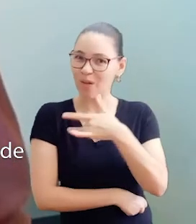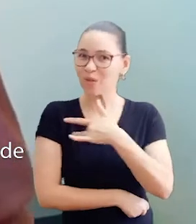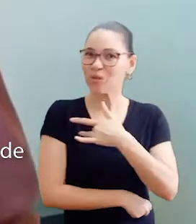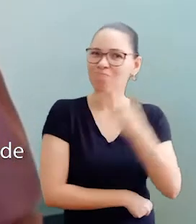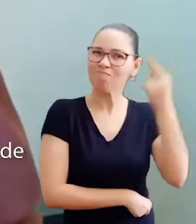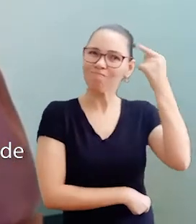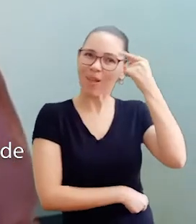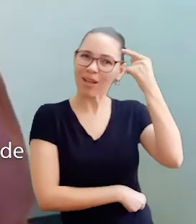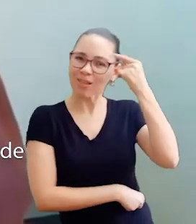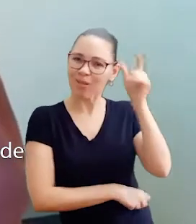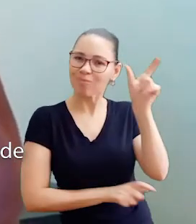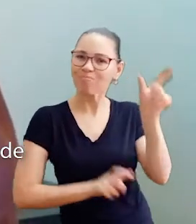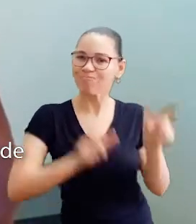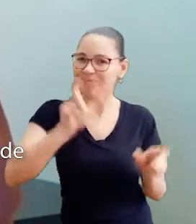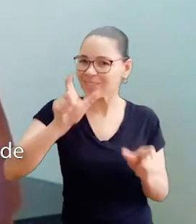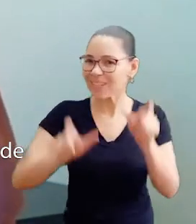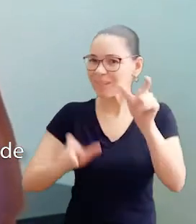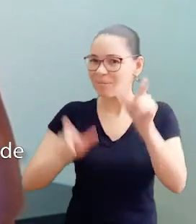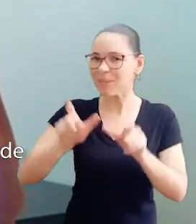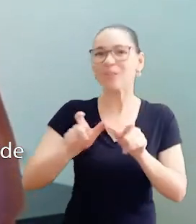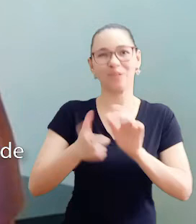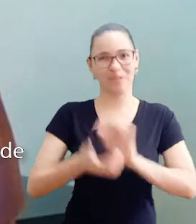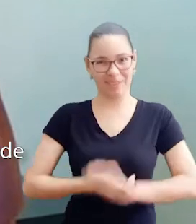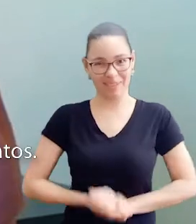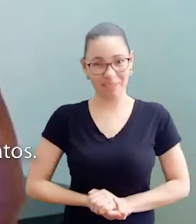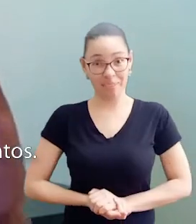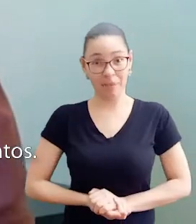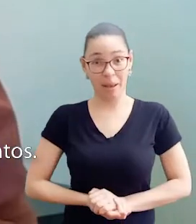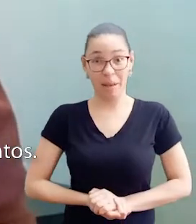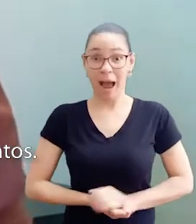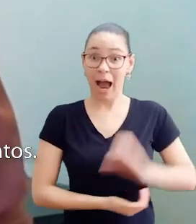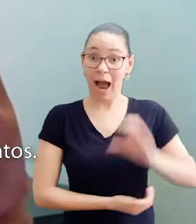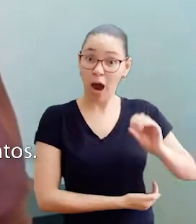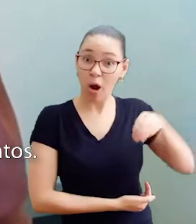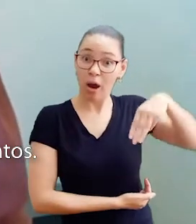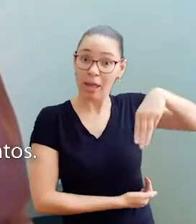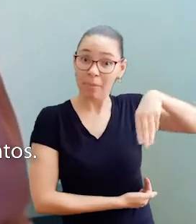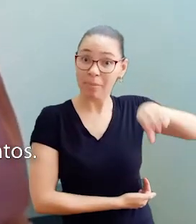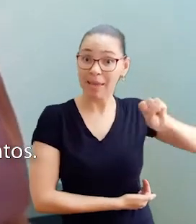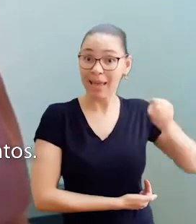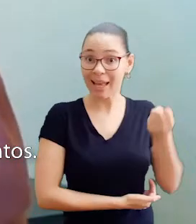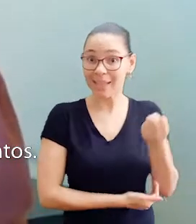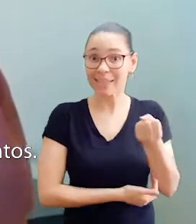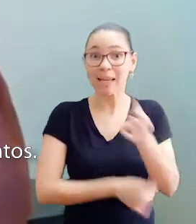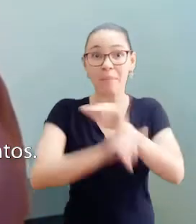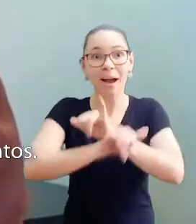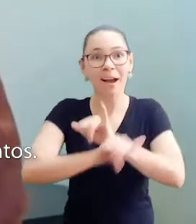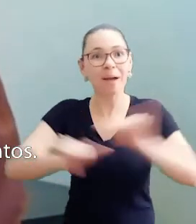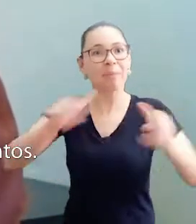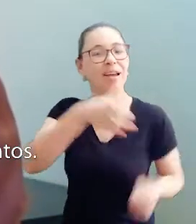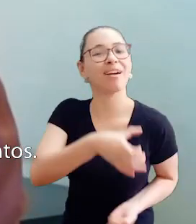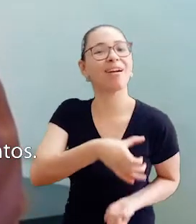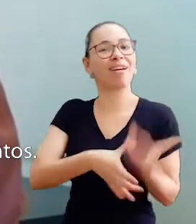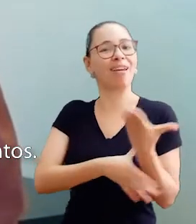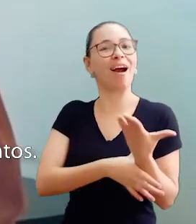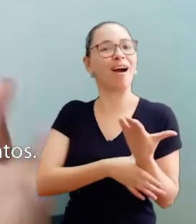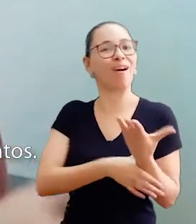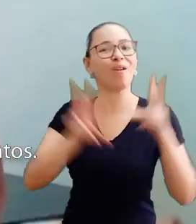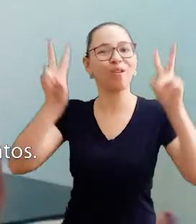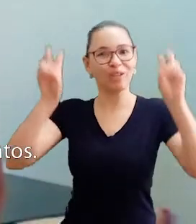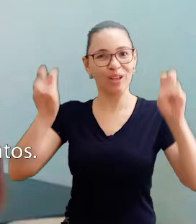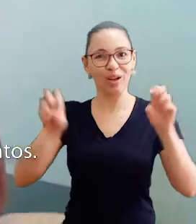de nossa população e de nossa sociedade. O tema não poderia ser mais propício.